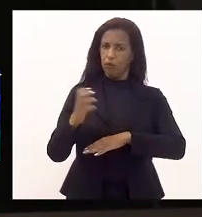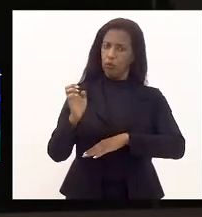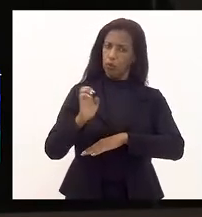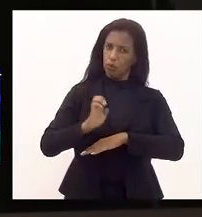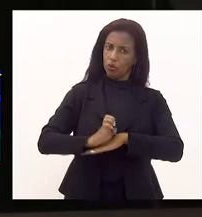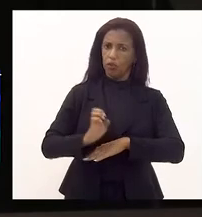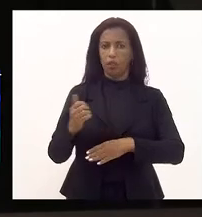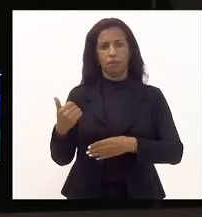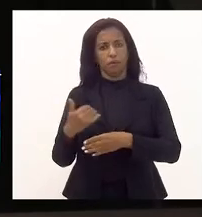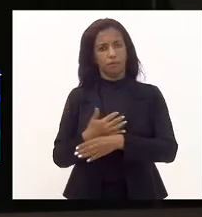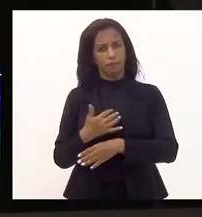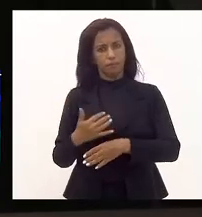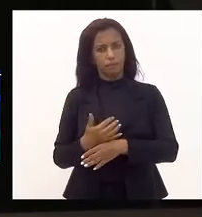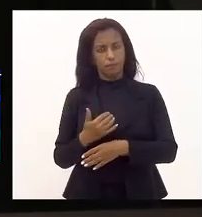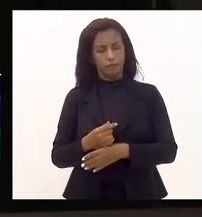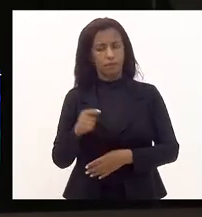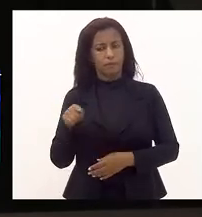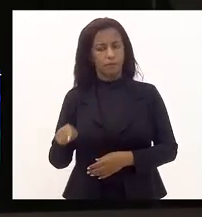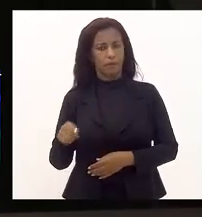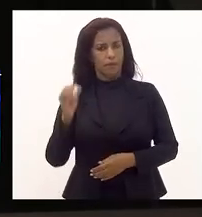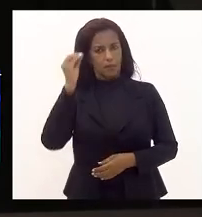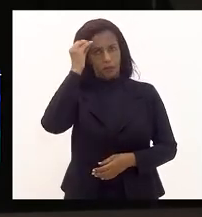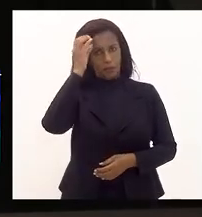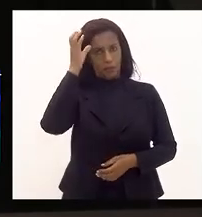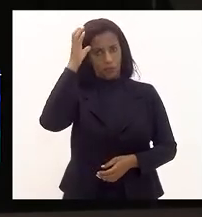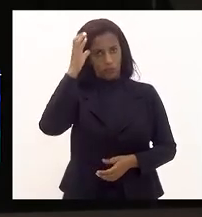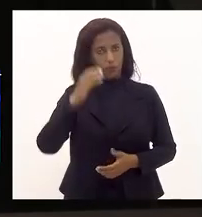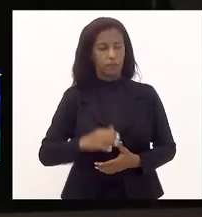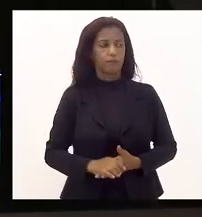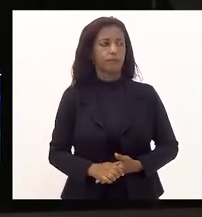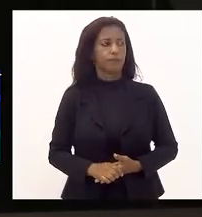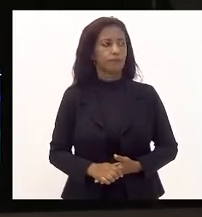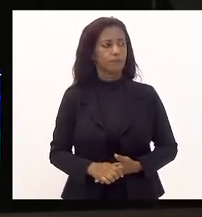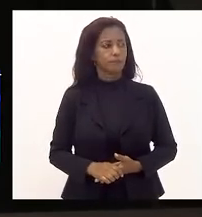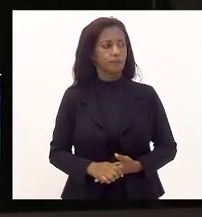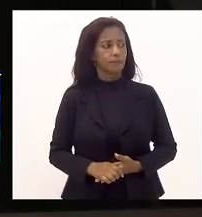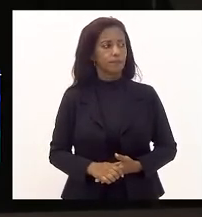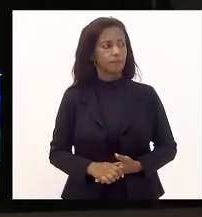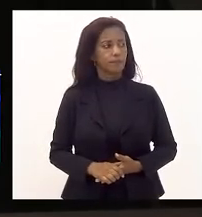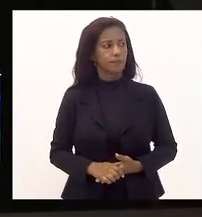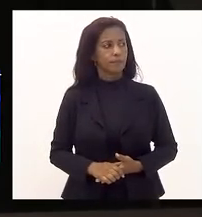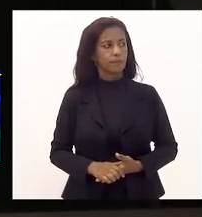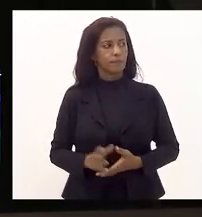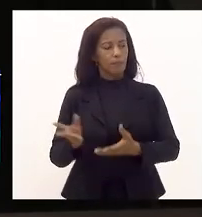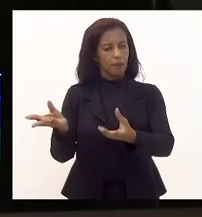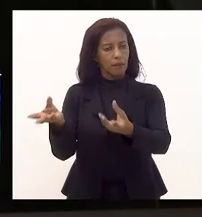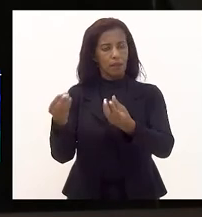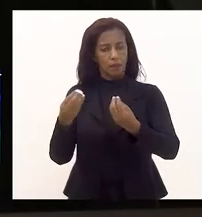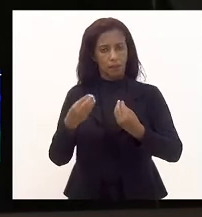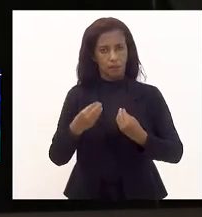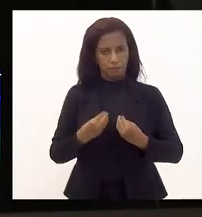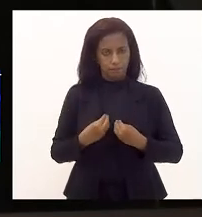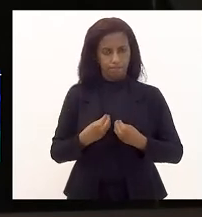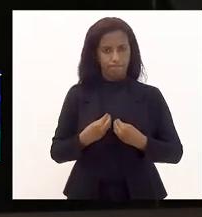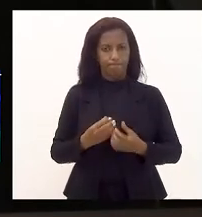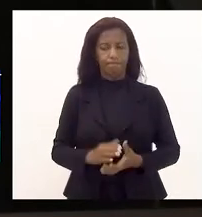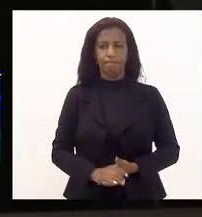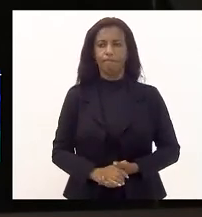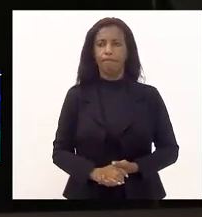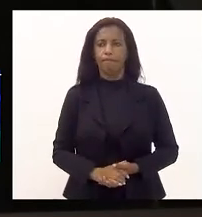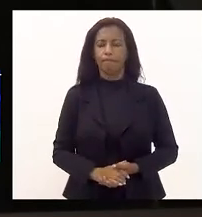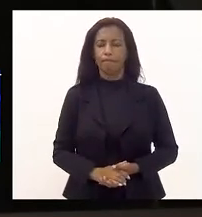da nossa cidade. Essa cultura que traz e